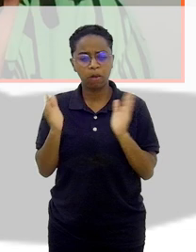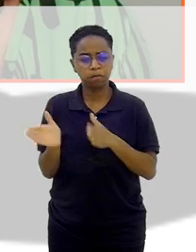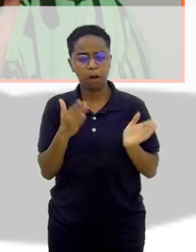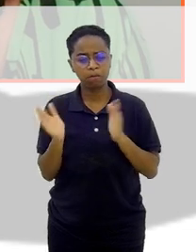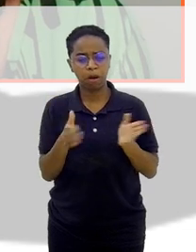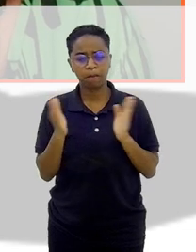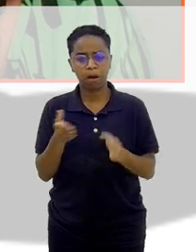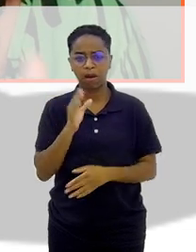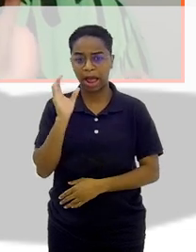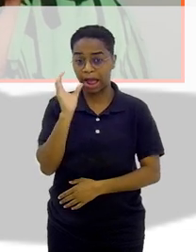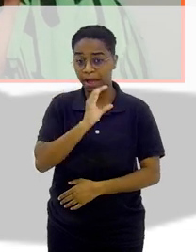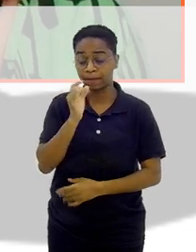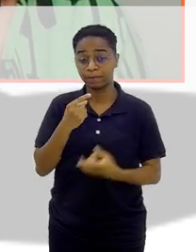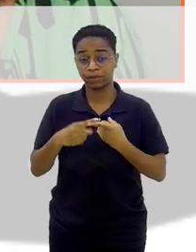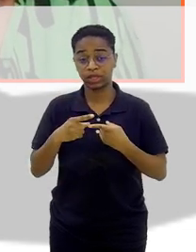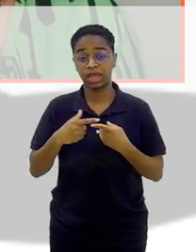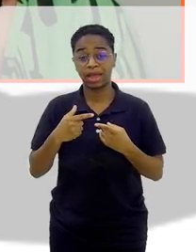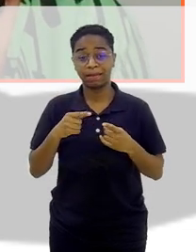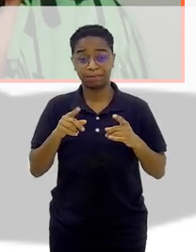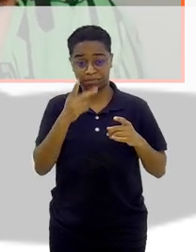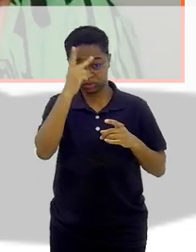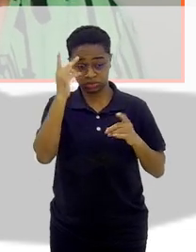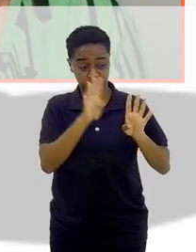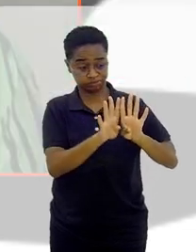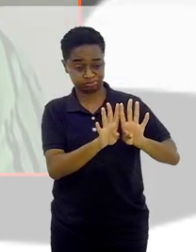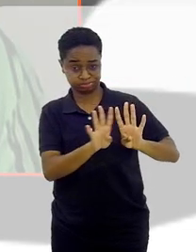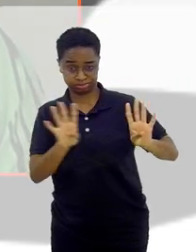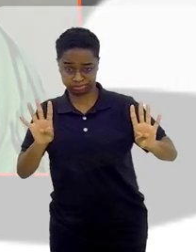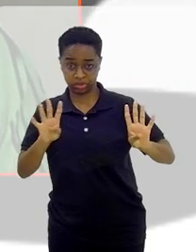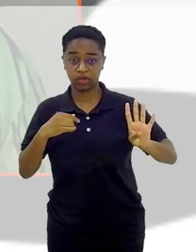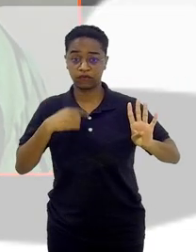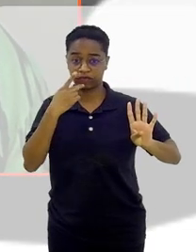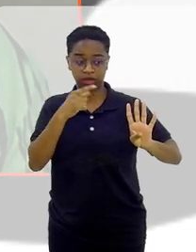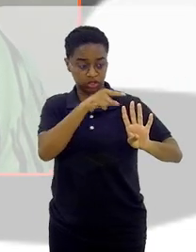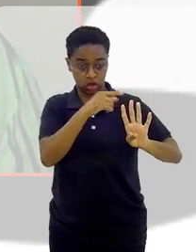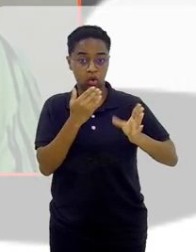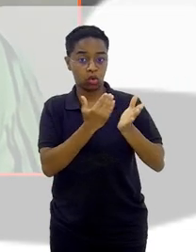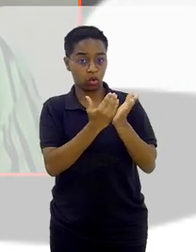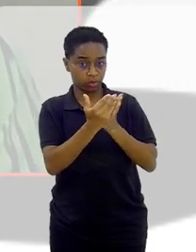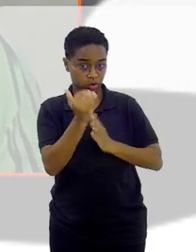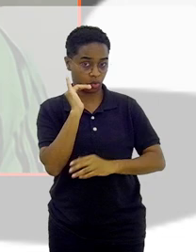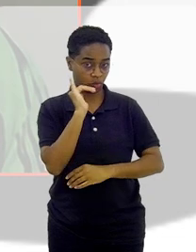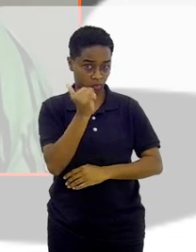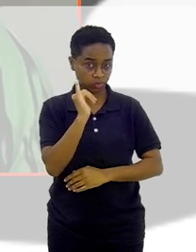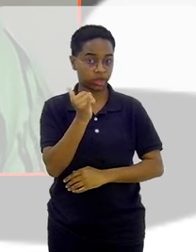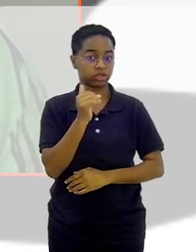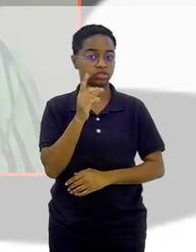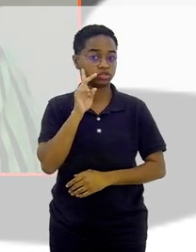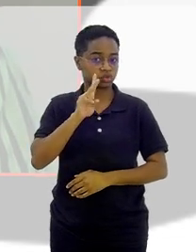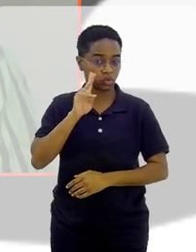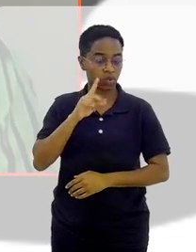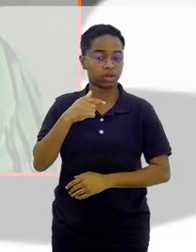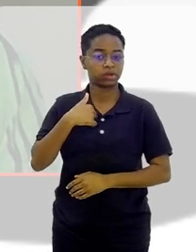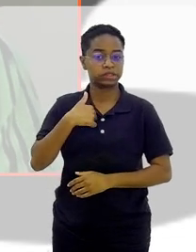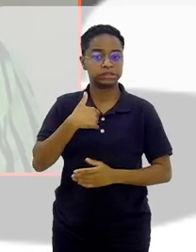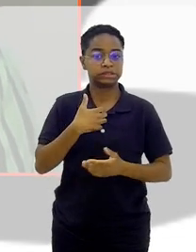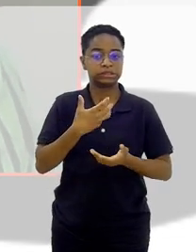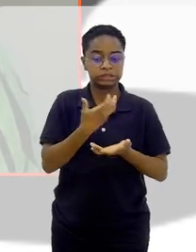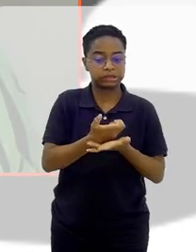como se fosse um fast food. Eu coloquei as pessoas em linha e falei assim, você começa a me contar a sua história e eu ia